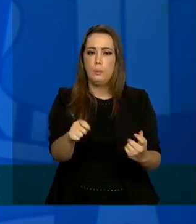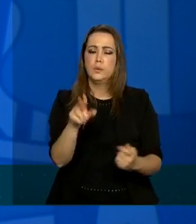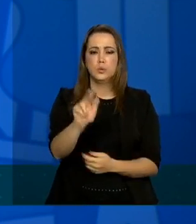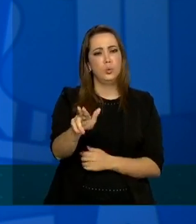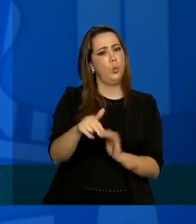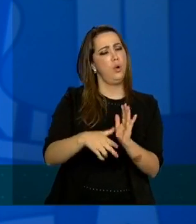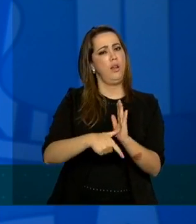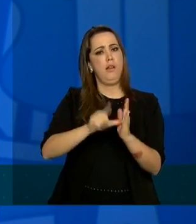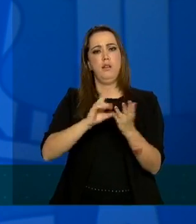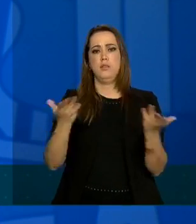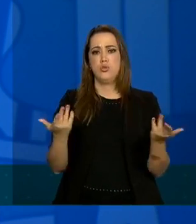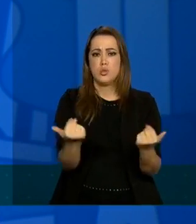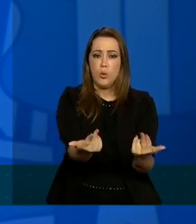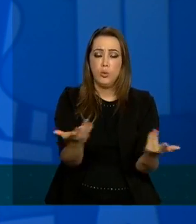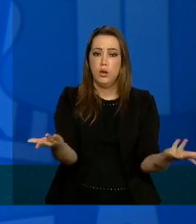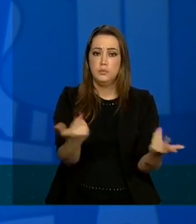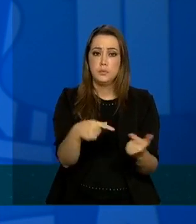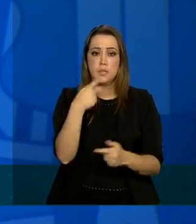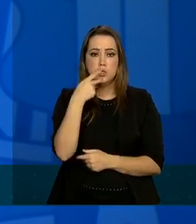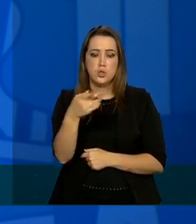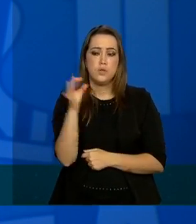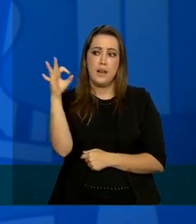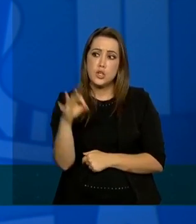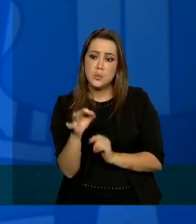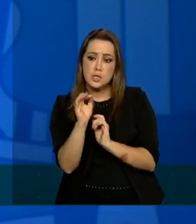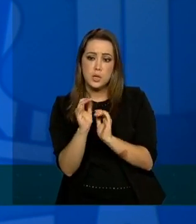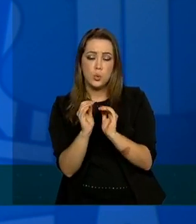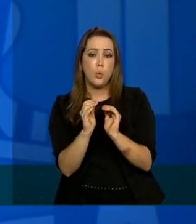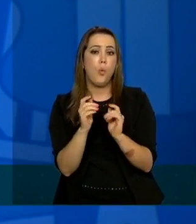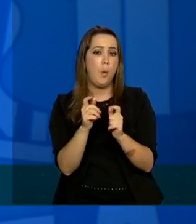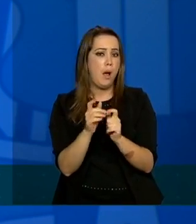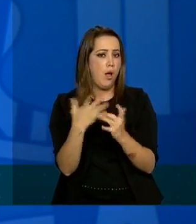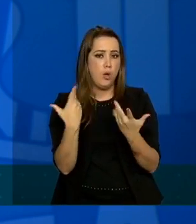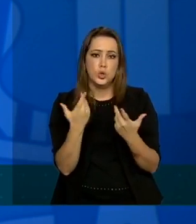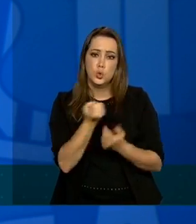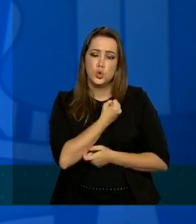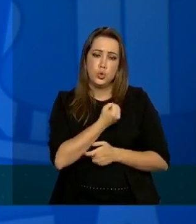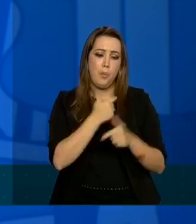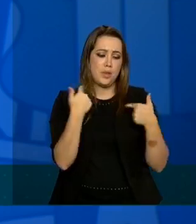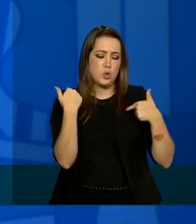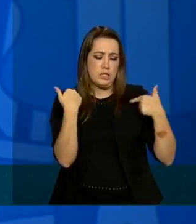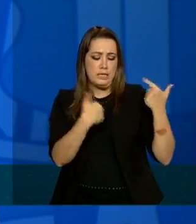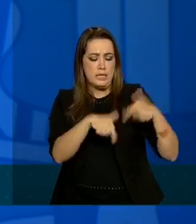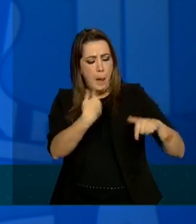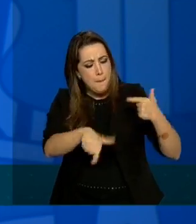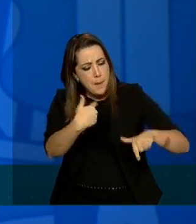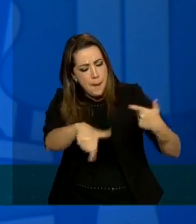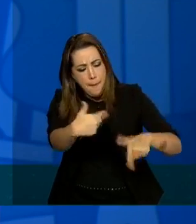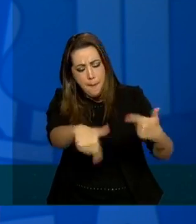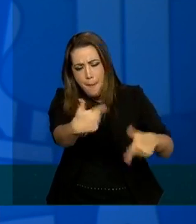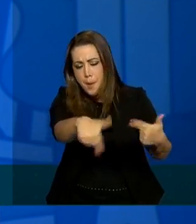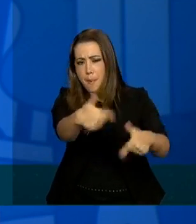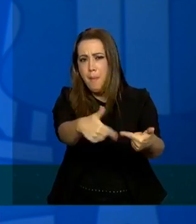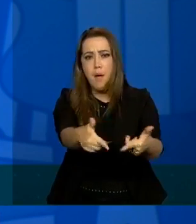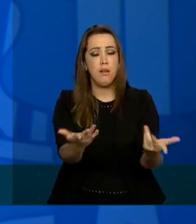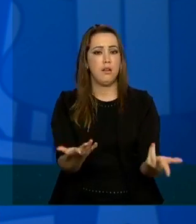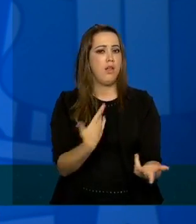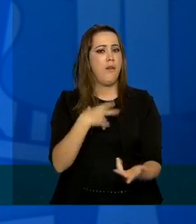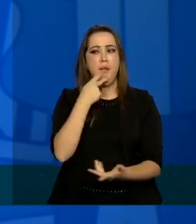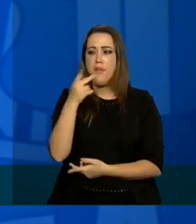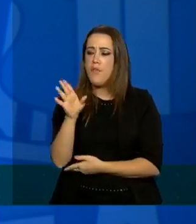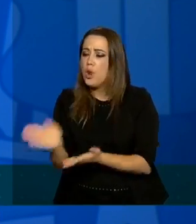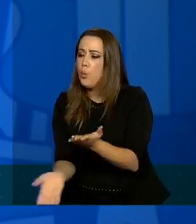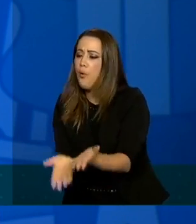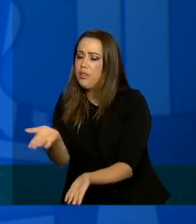termos de quantidade e de exponencialidade de trabalho e aí é falo trabalho mesmo trabalho de coleta trabalho de